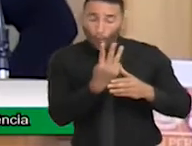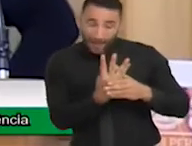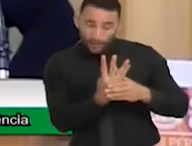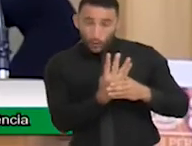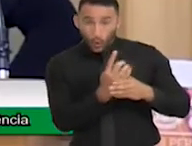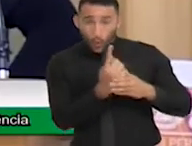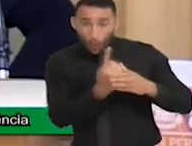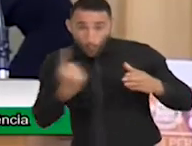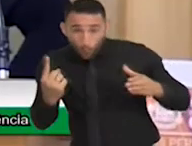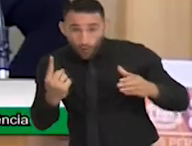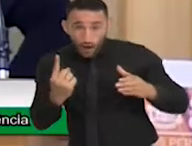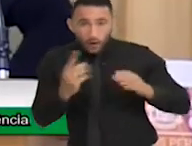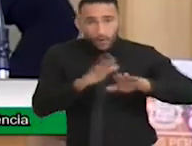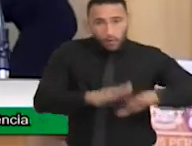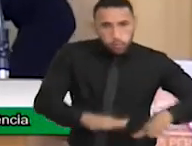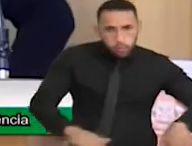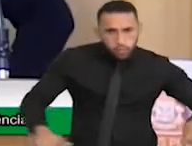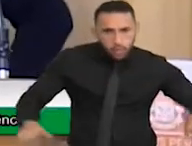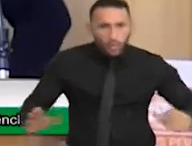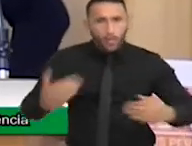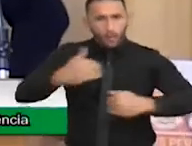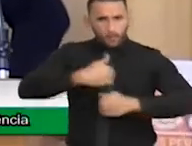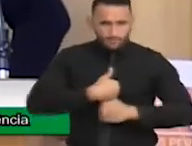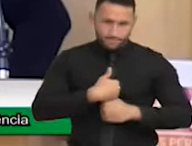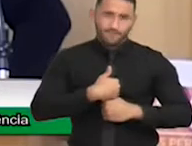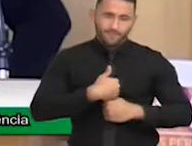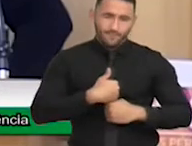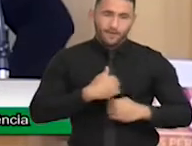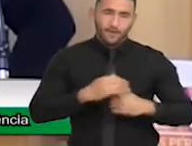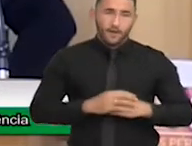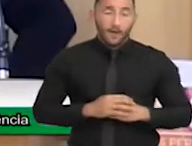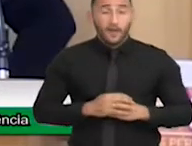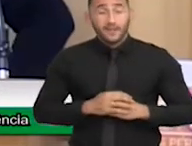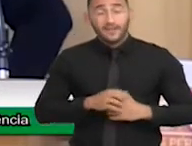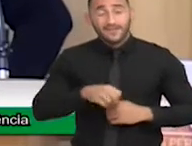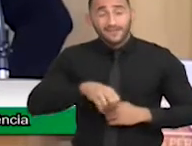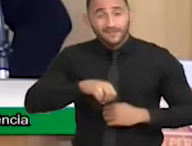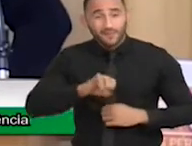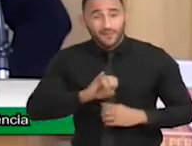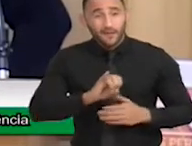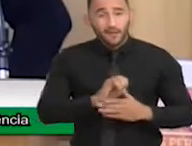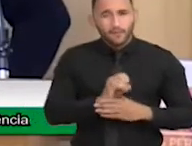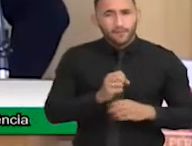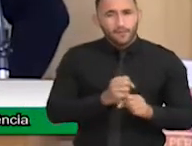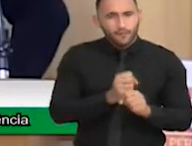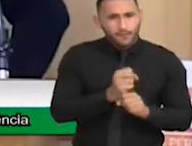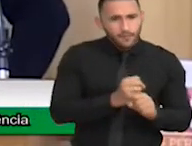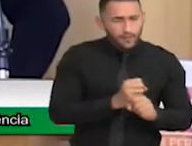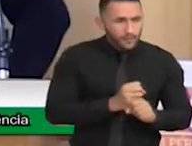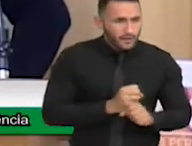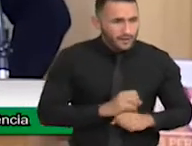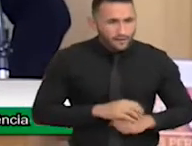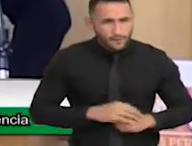Um em cada 700 brasileiros nasce com a trissomia 21, a síndrome de Down.